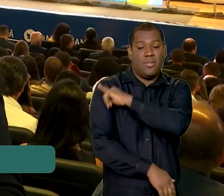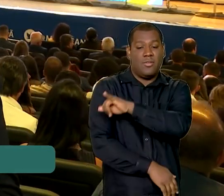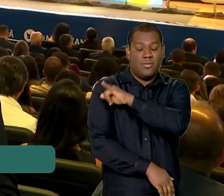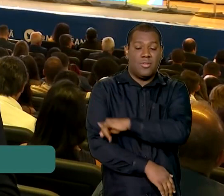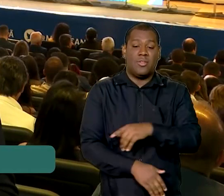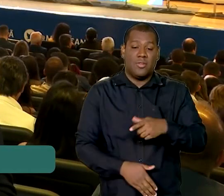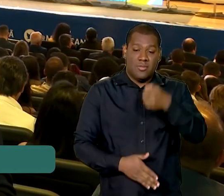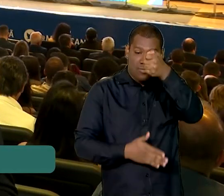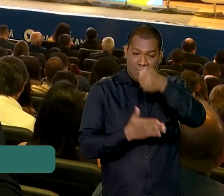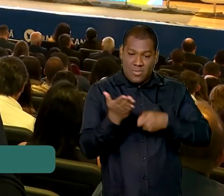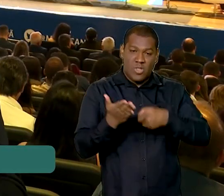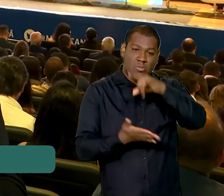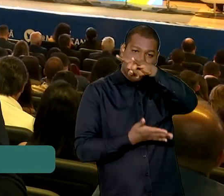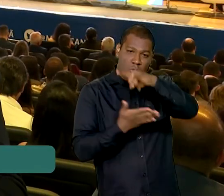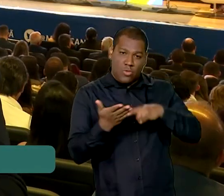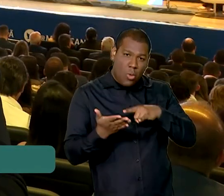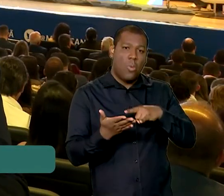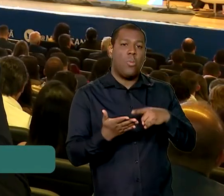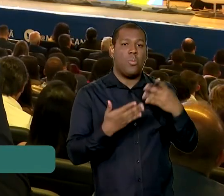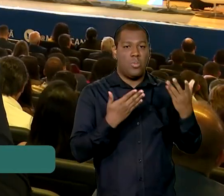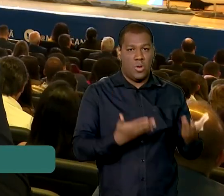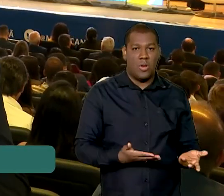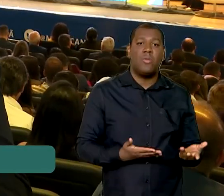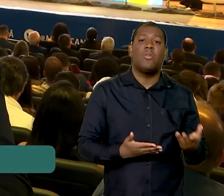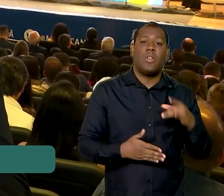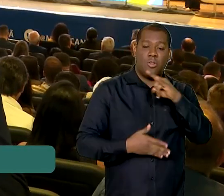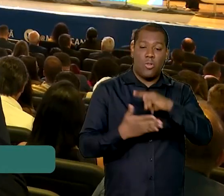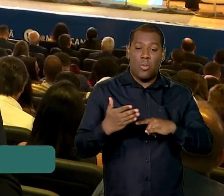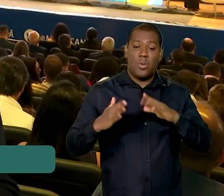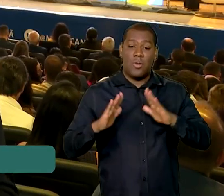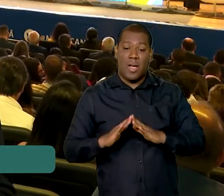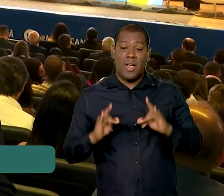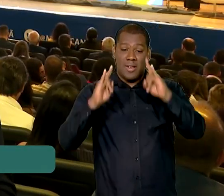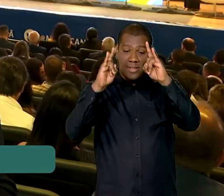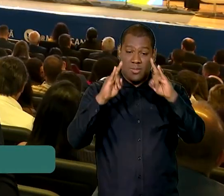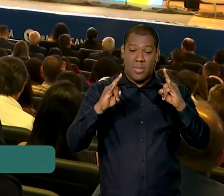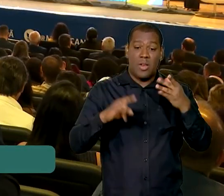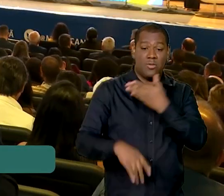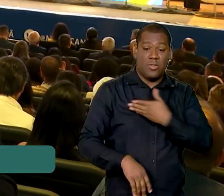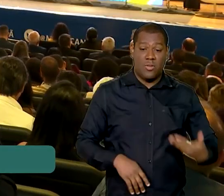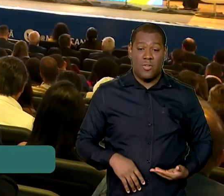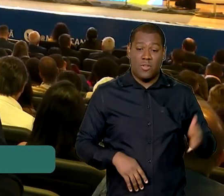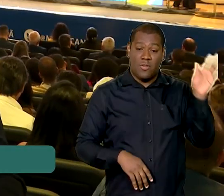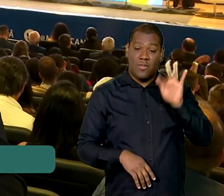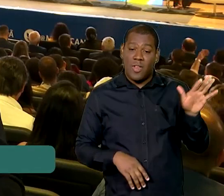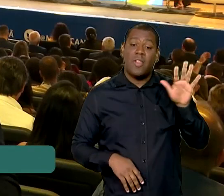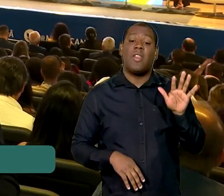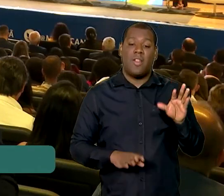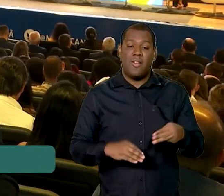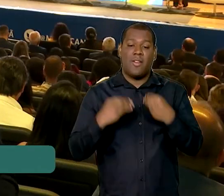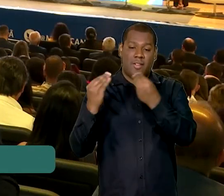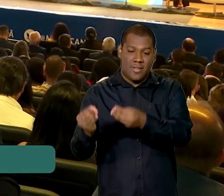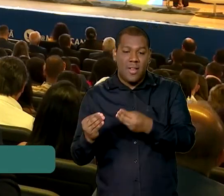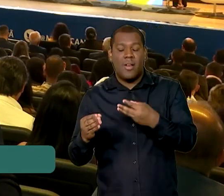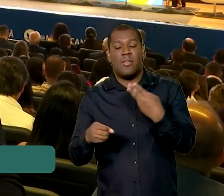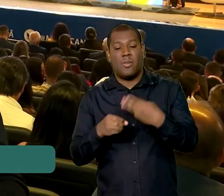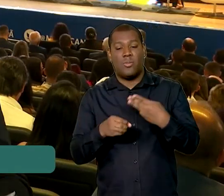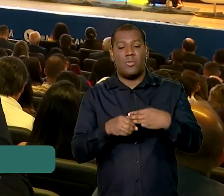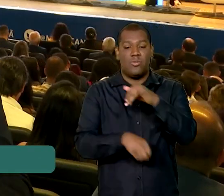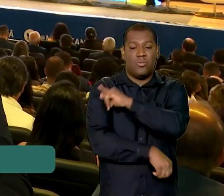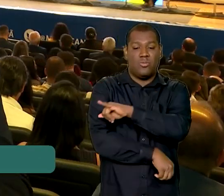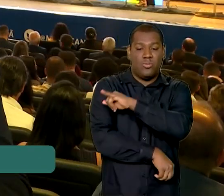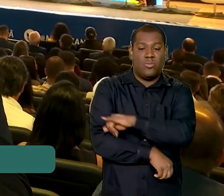termo que vai ceder esses imóveis para uma nova destinação. Não só a Casa da Mulher, um outro exemplo é a antiga estação da